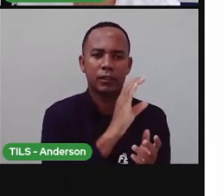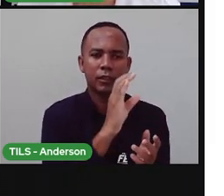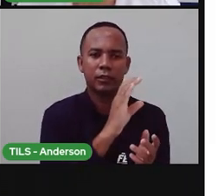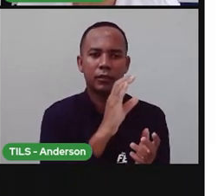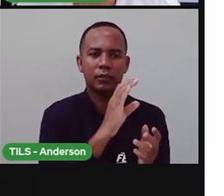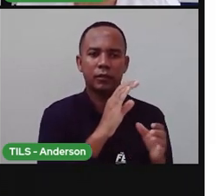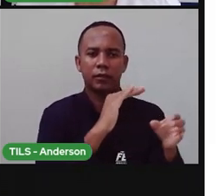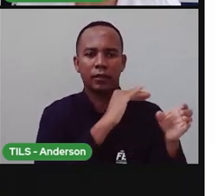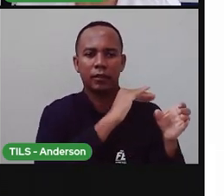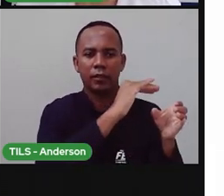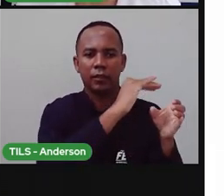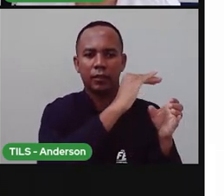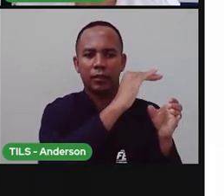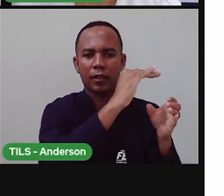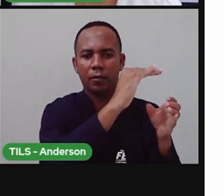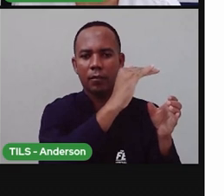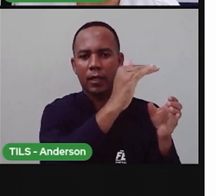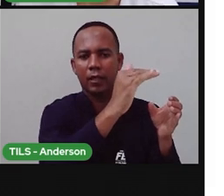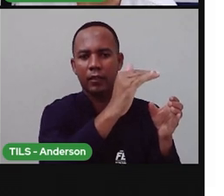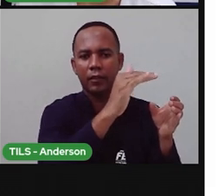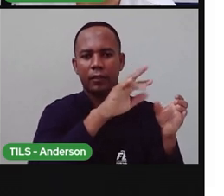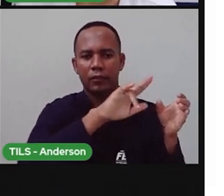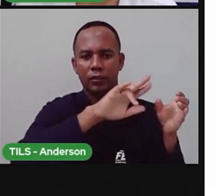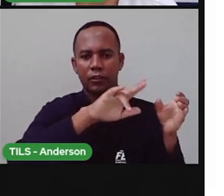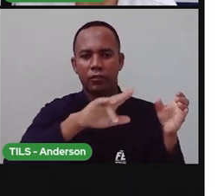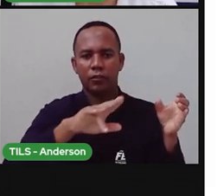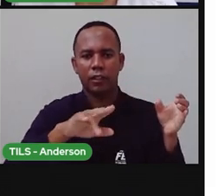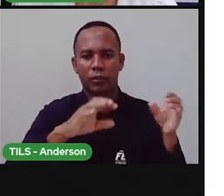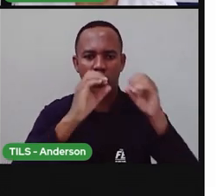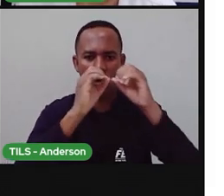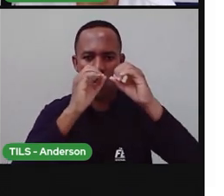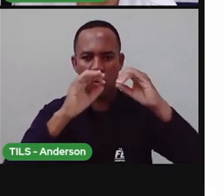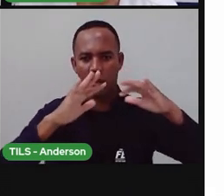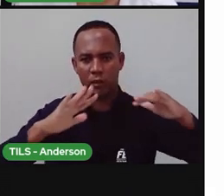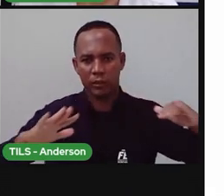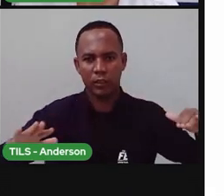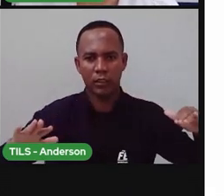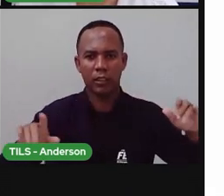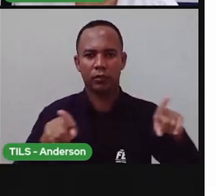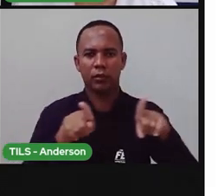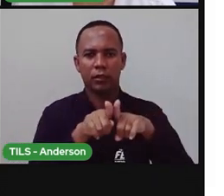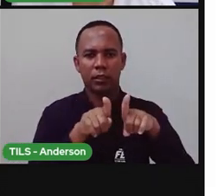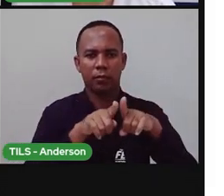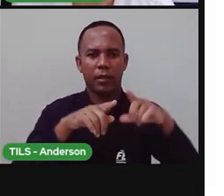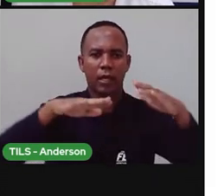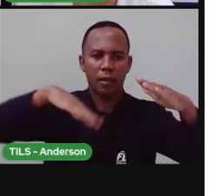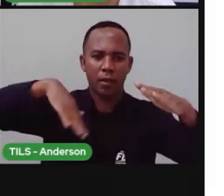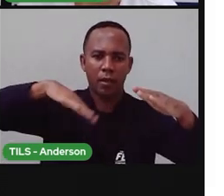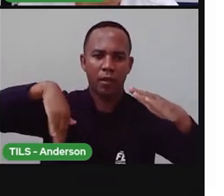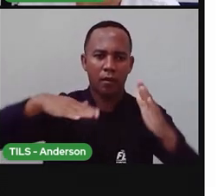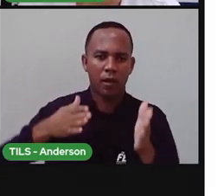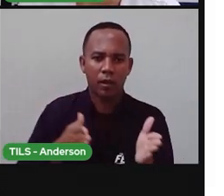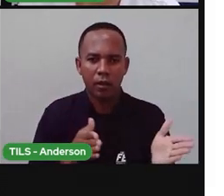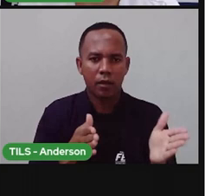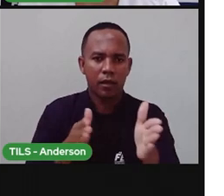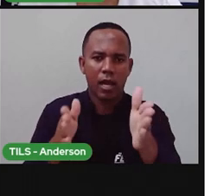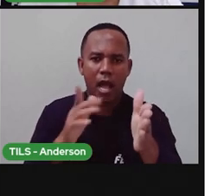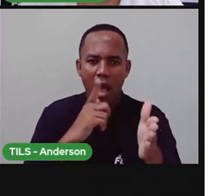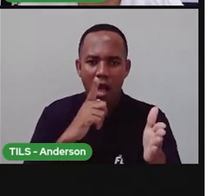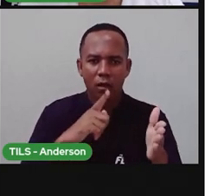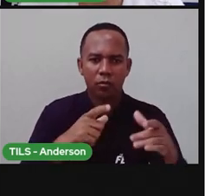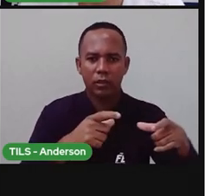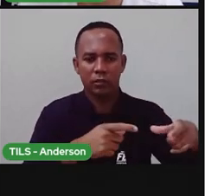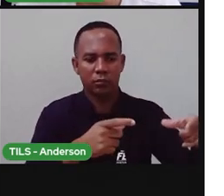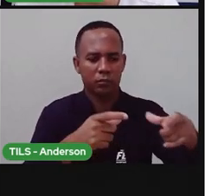Camada que abrange não só os oceanos, né? Mas também os mares, os rios, os lagos